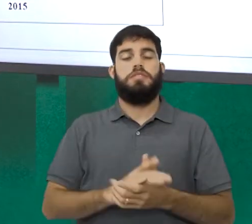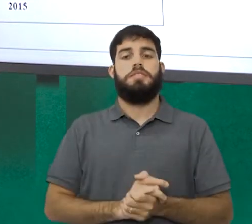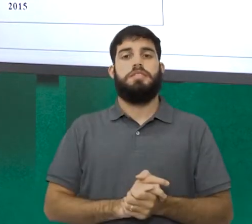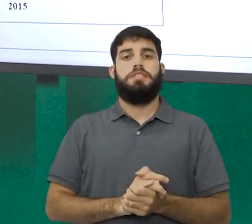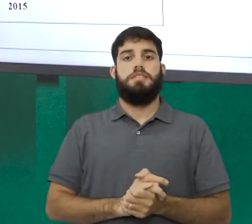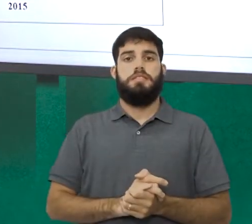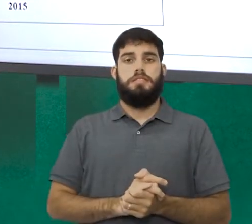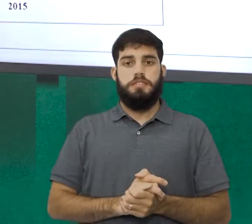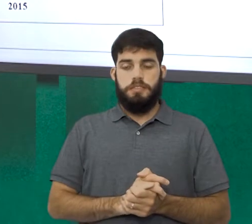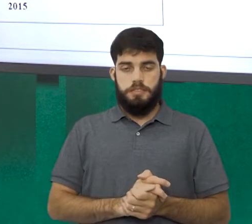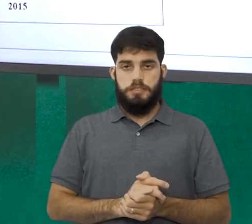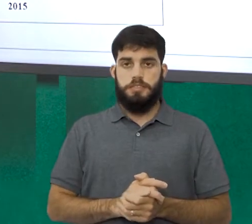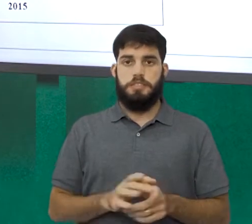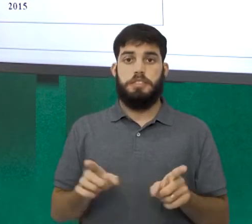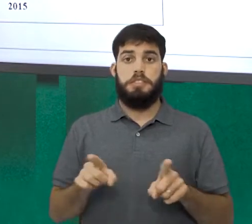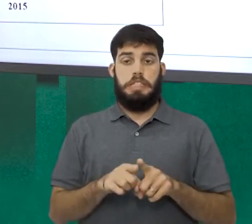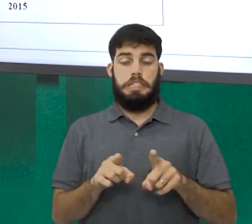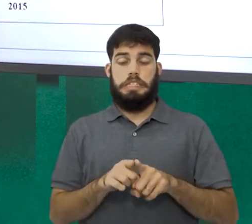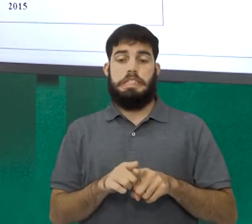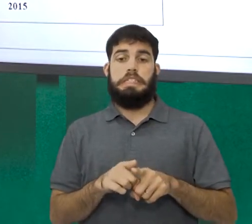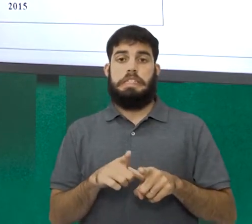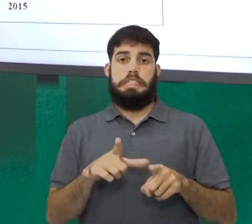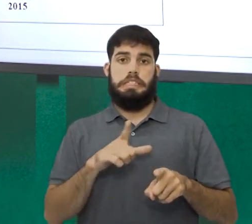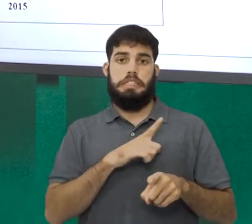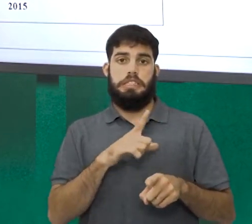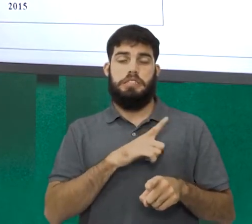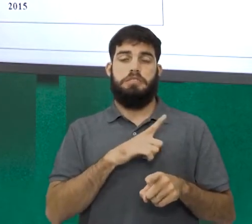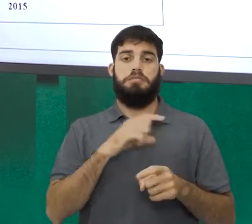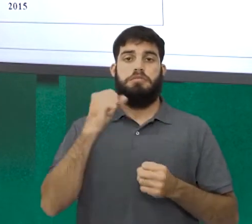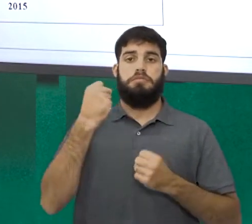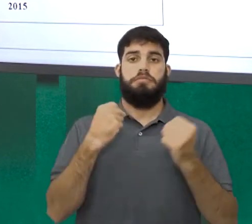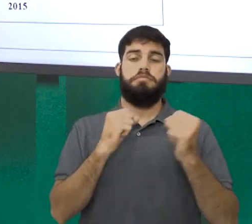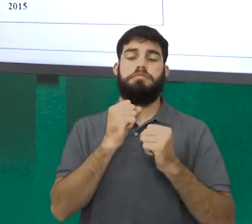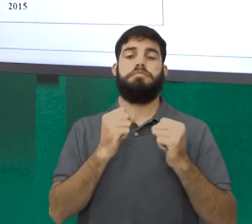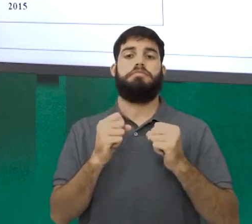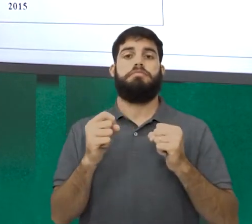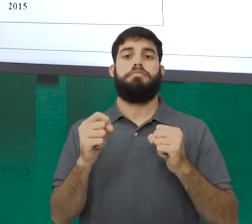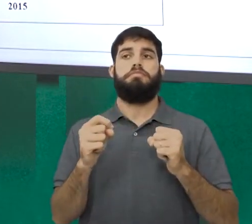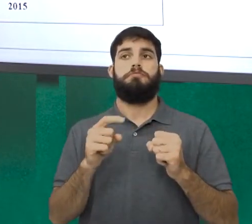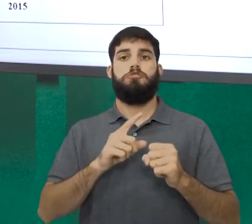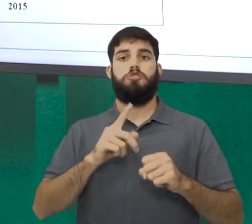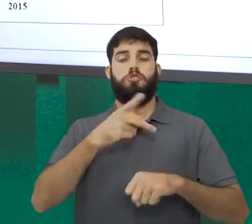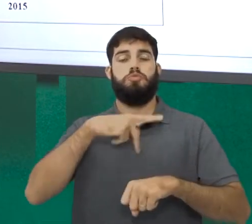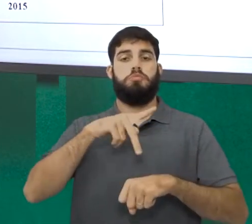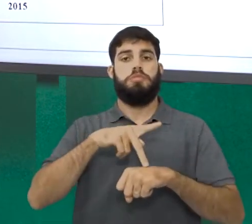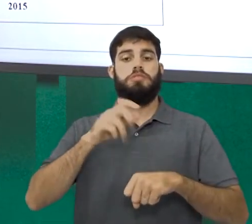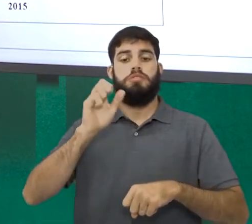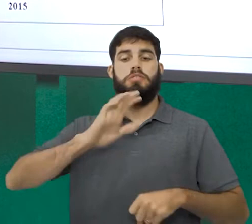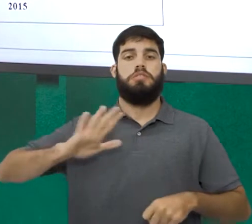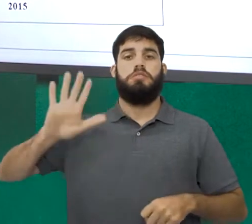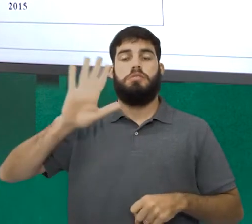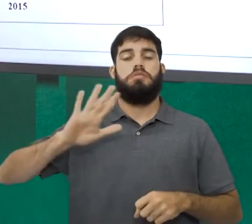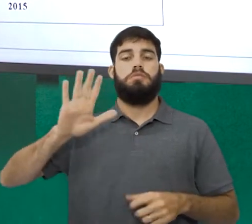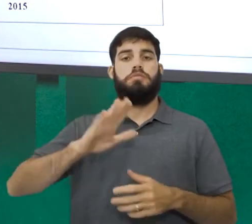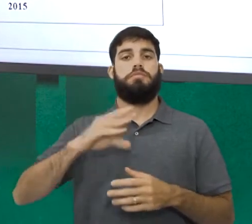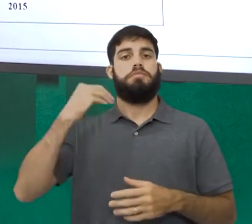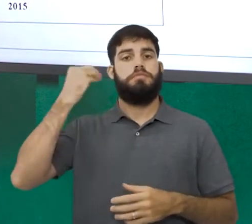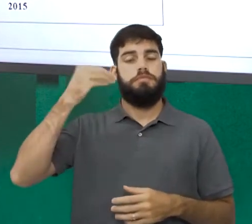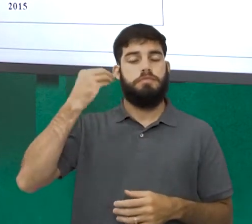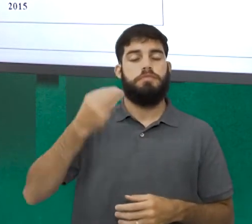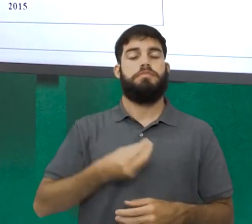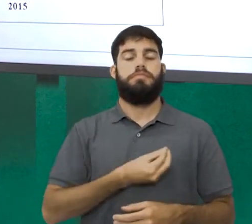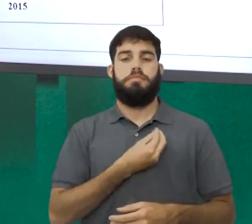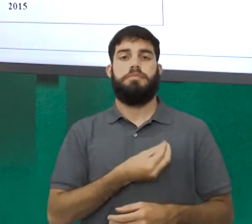e também houve uma Revolução Urbana nos países europeus que viveram essa experiência.